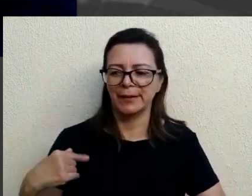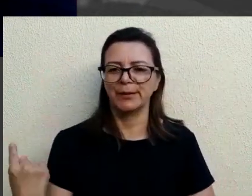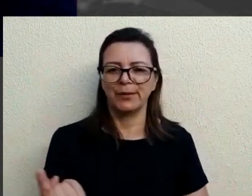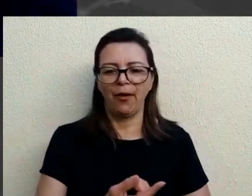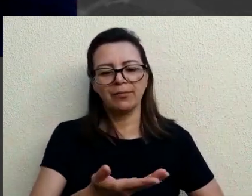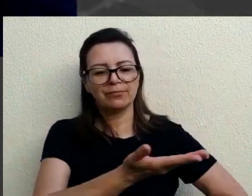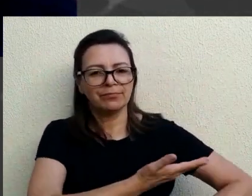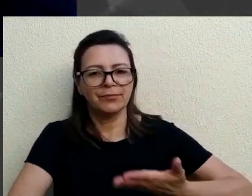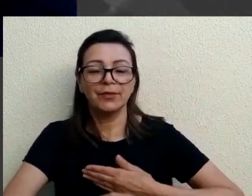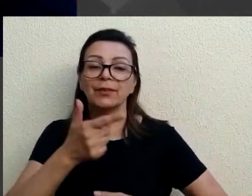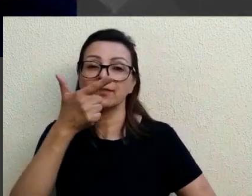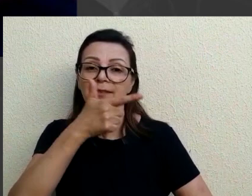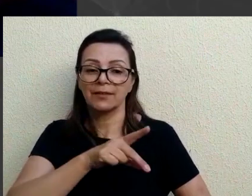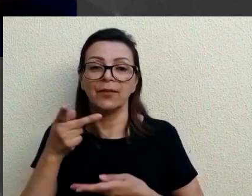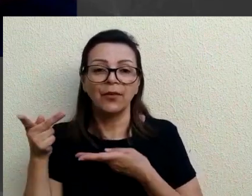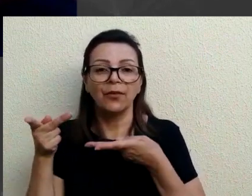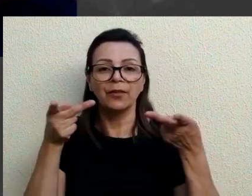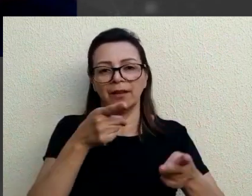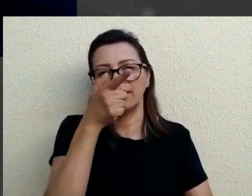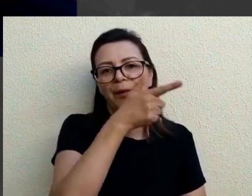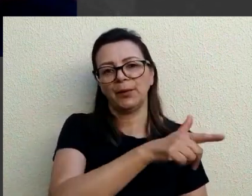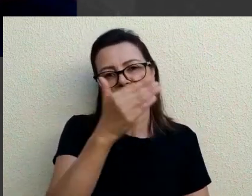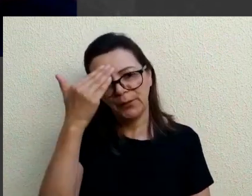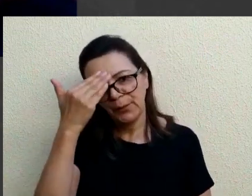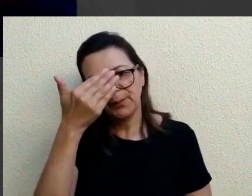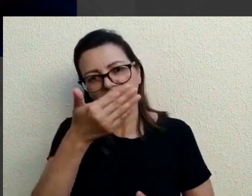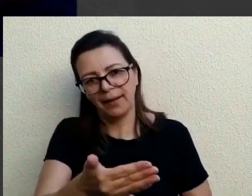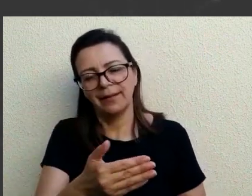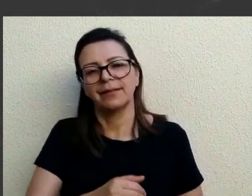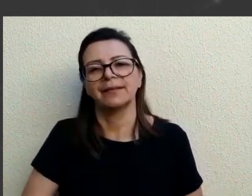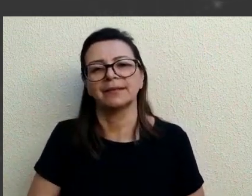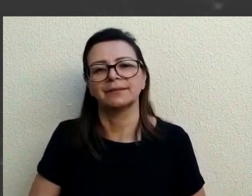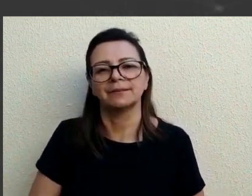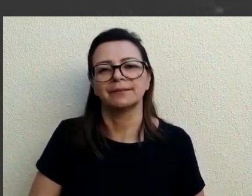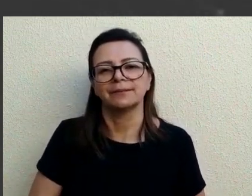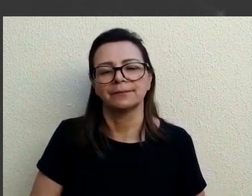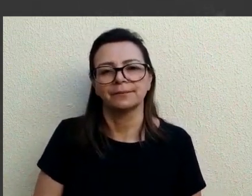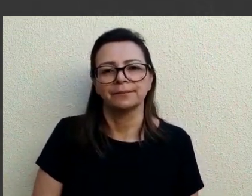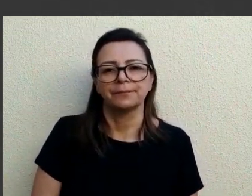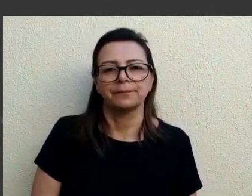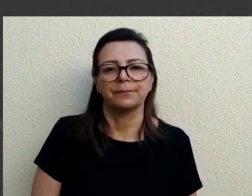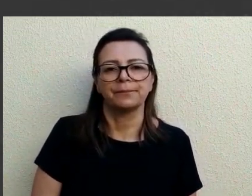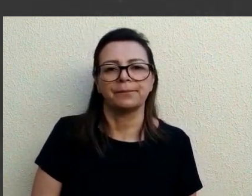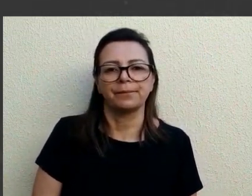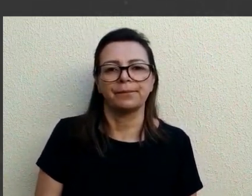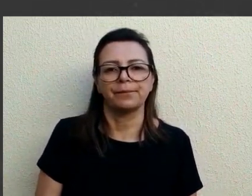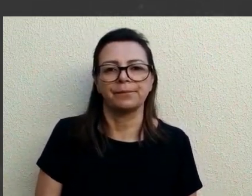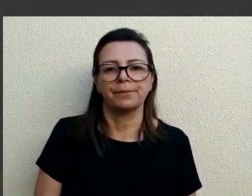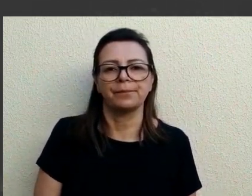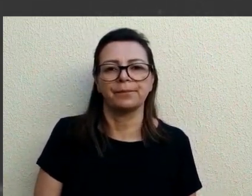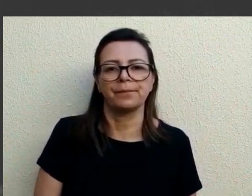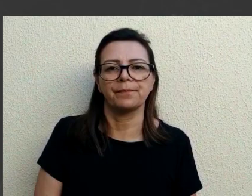compartilhar com a gente com certeza a gente te convida novamente obrigada obrigado eu que agradeço obrigado